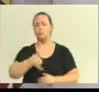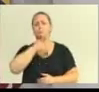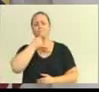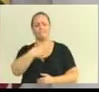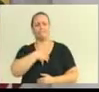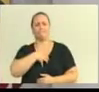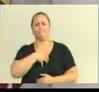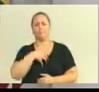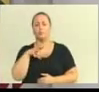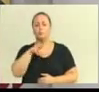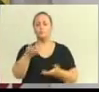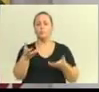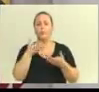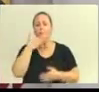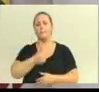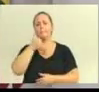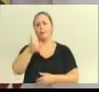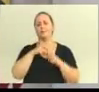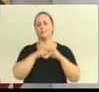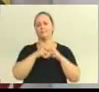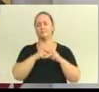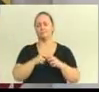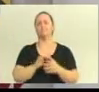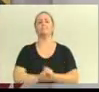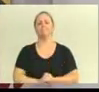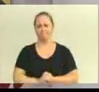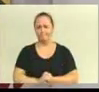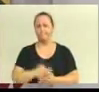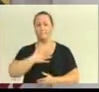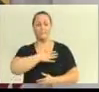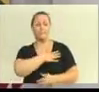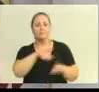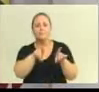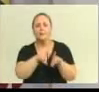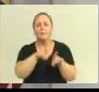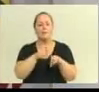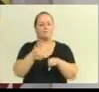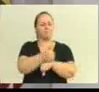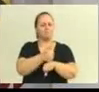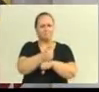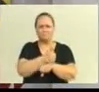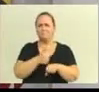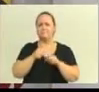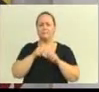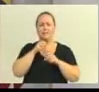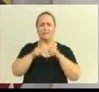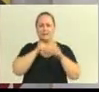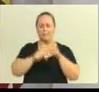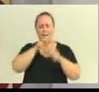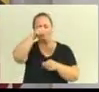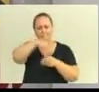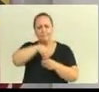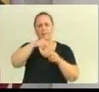deseja, os trabalhadores do transporte coletivo o desejam, e o prefeito Napoleão, acima de tudo, deseja um transporte de qualidade,